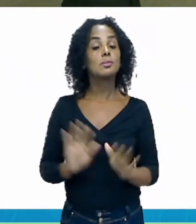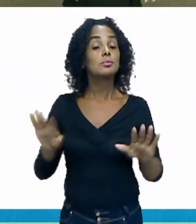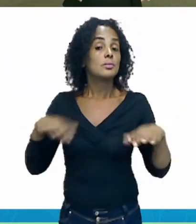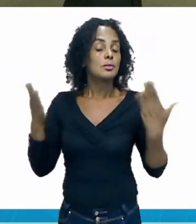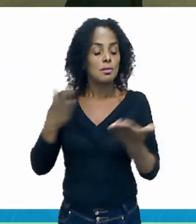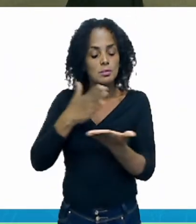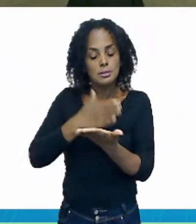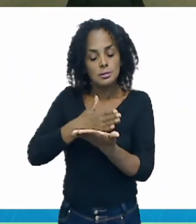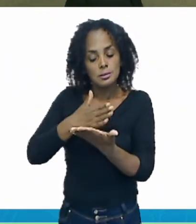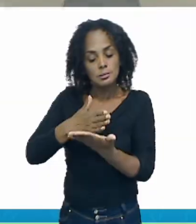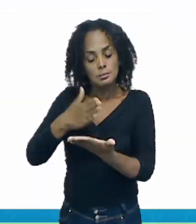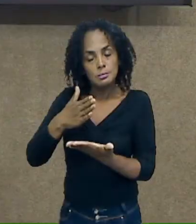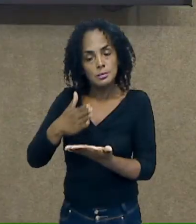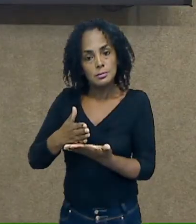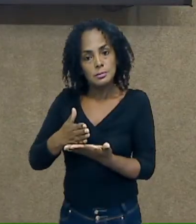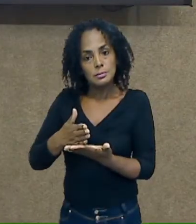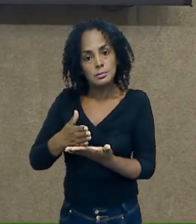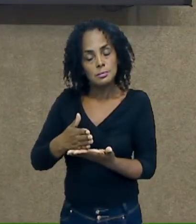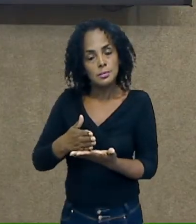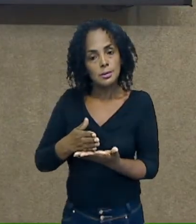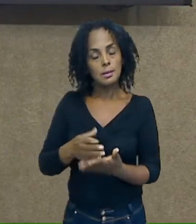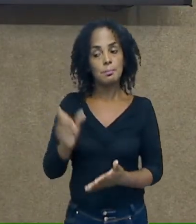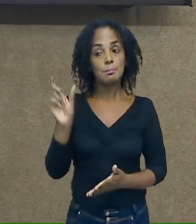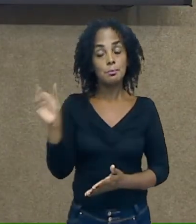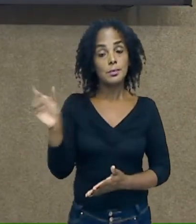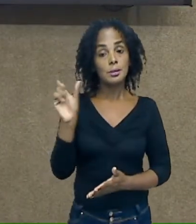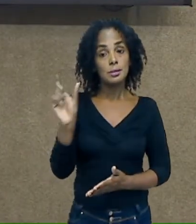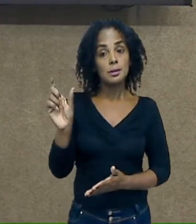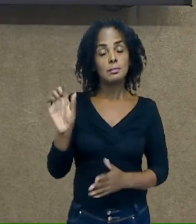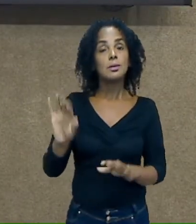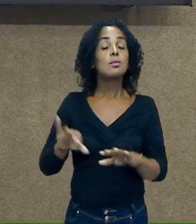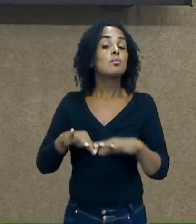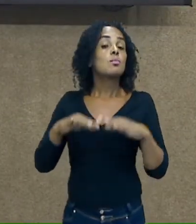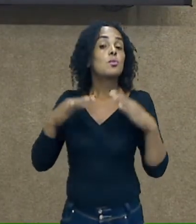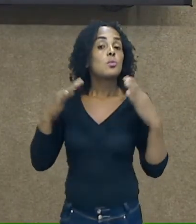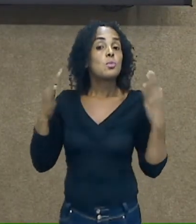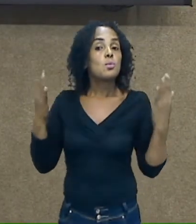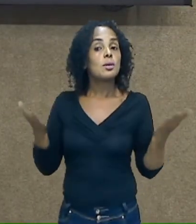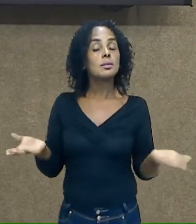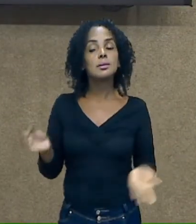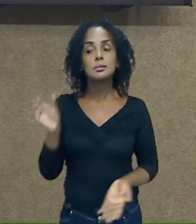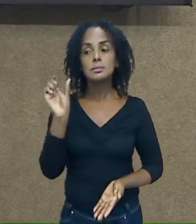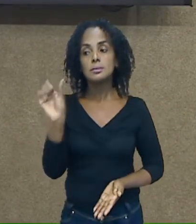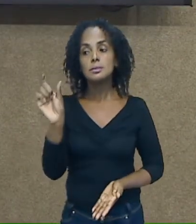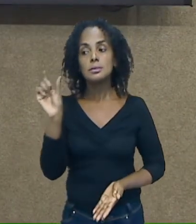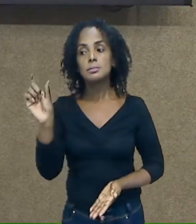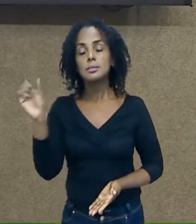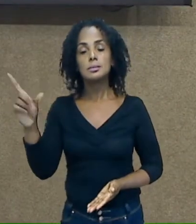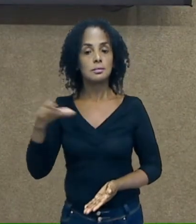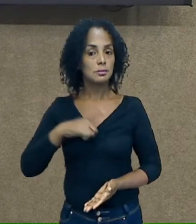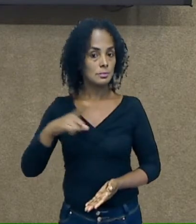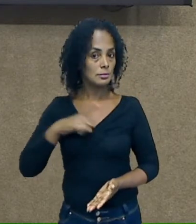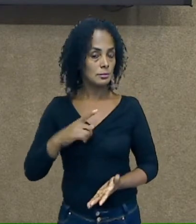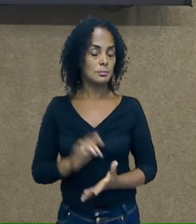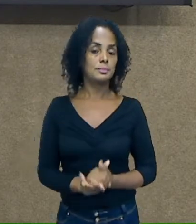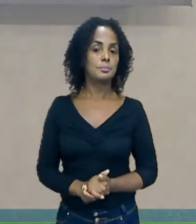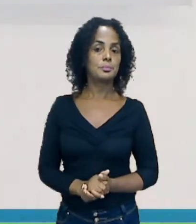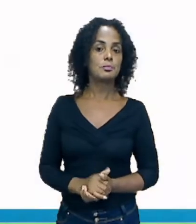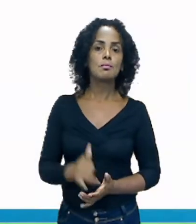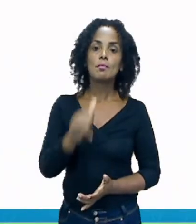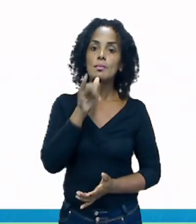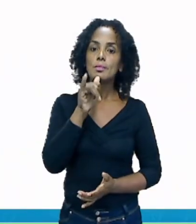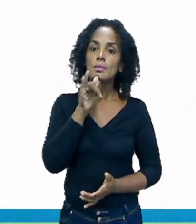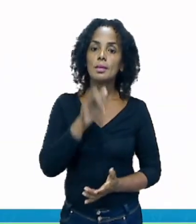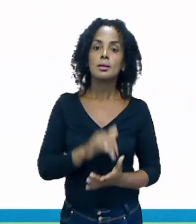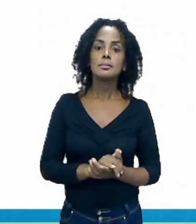essas palavras em sílabas e anotar quantas sílabas elas têm aqui. Vamos no nosso primeiro exemplo?